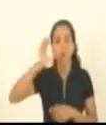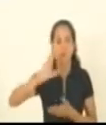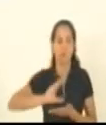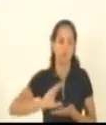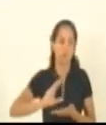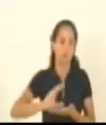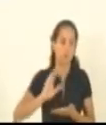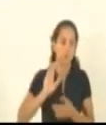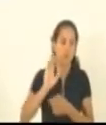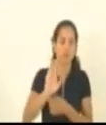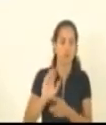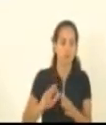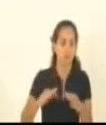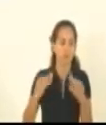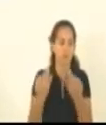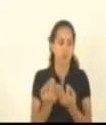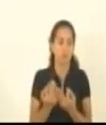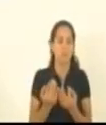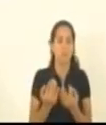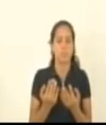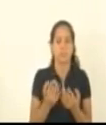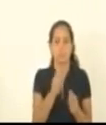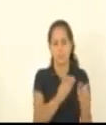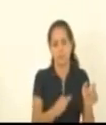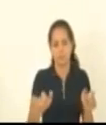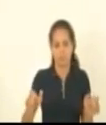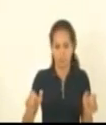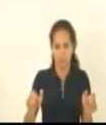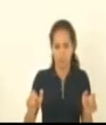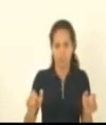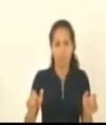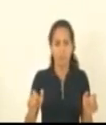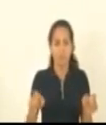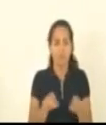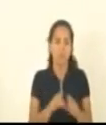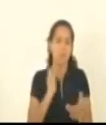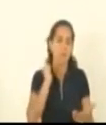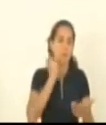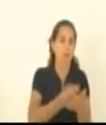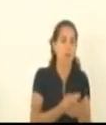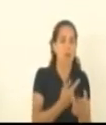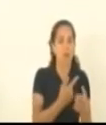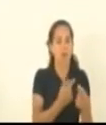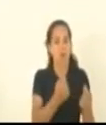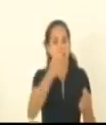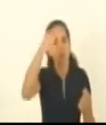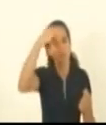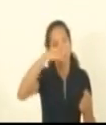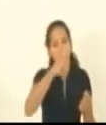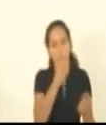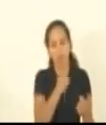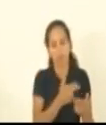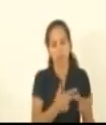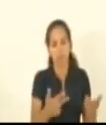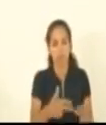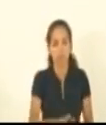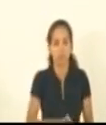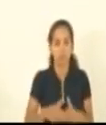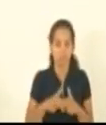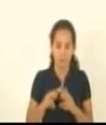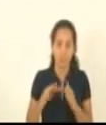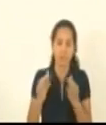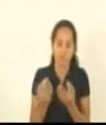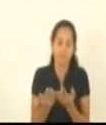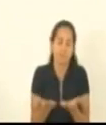a subsistência das famílias dos seus familiares e das demais contas que são decorrentes da criação da família